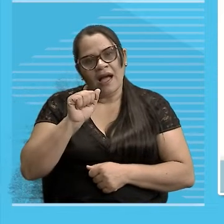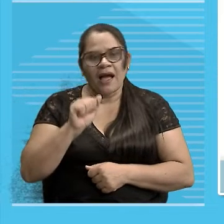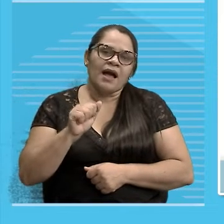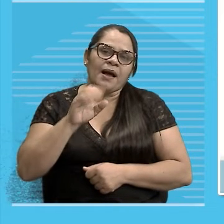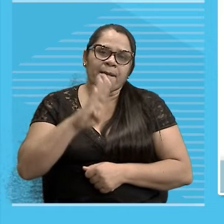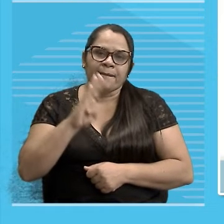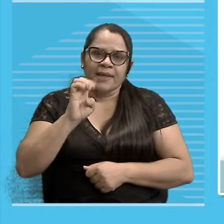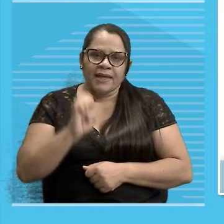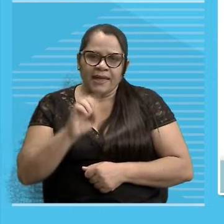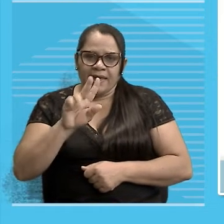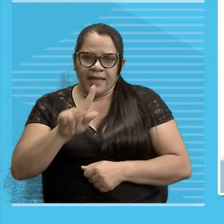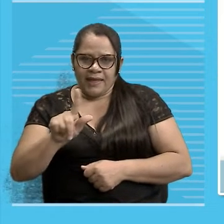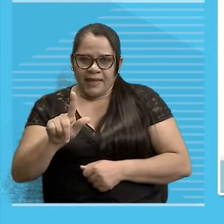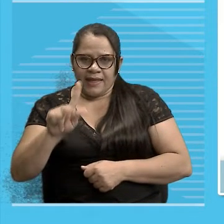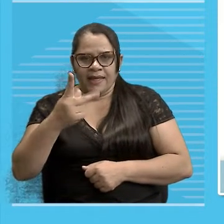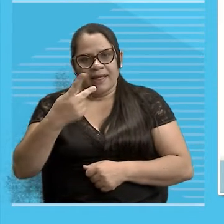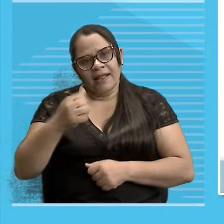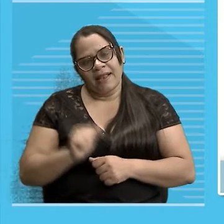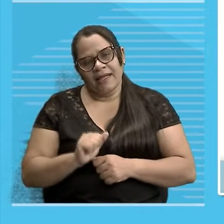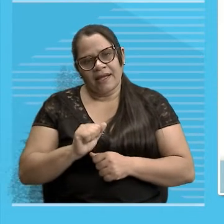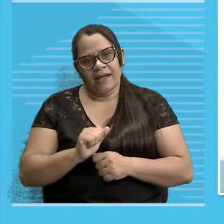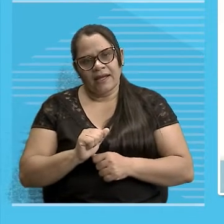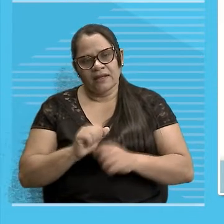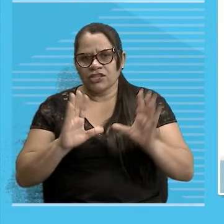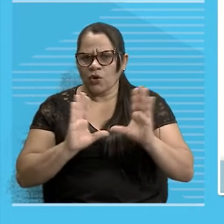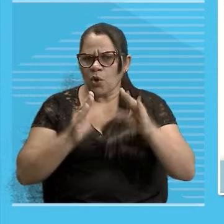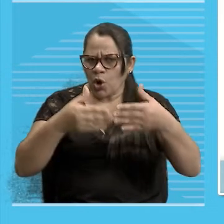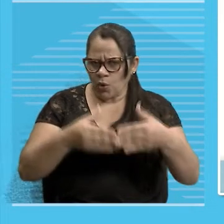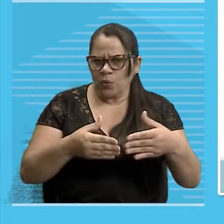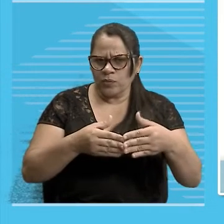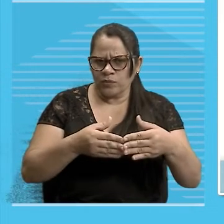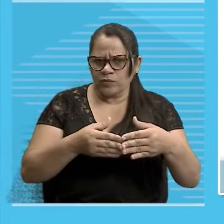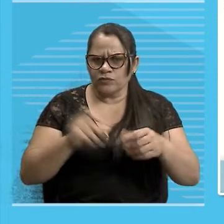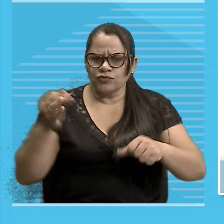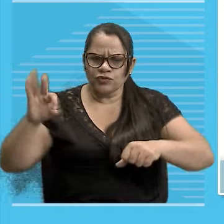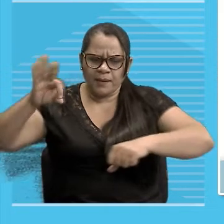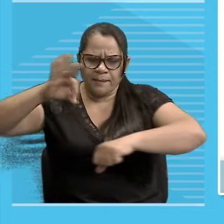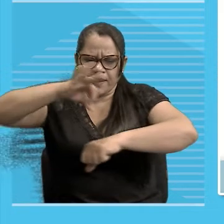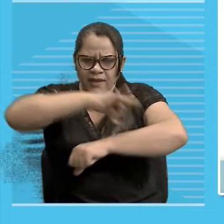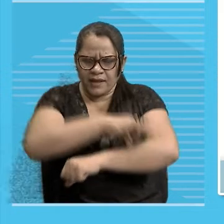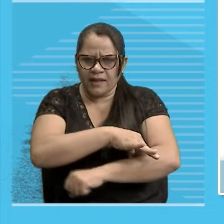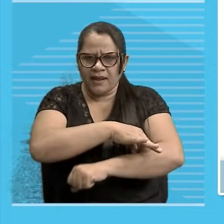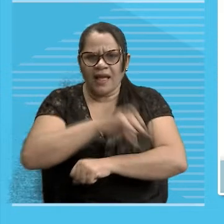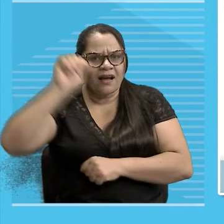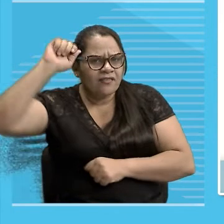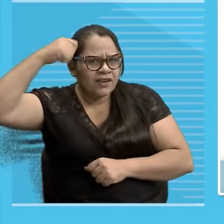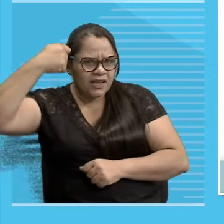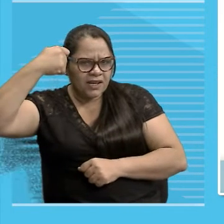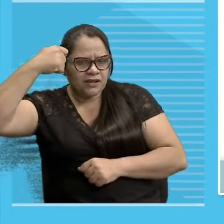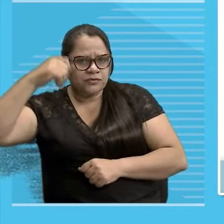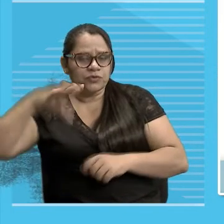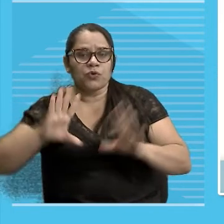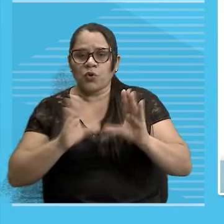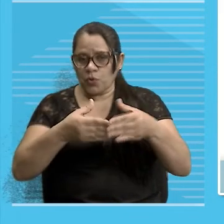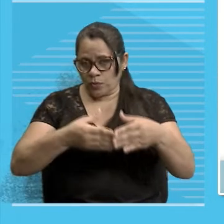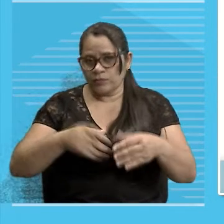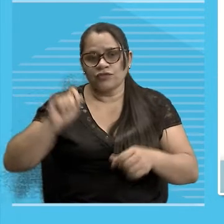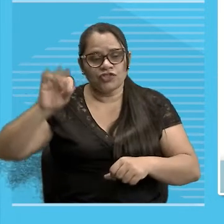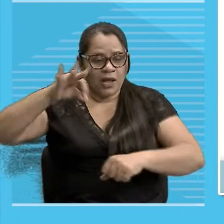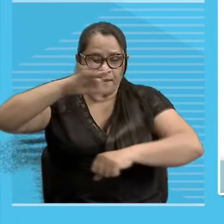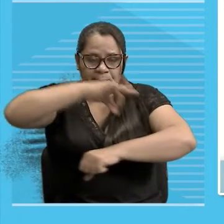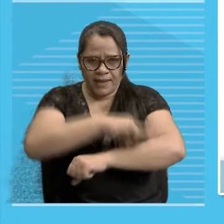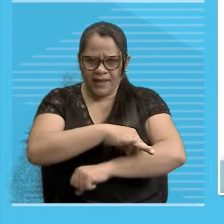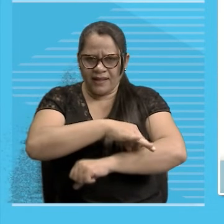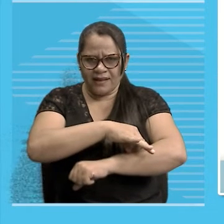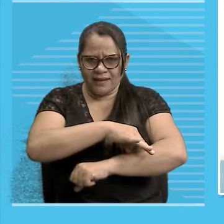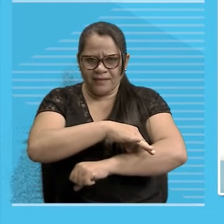Vai especificar abelha Enxame de abelha Africana Enxame de abelha Americana Aí beleza Mas só dizer